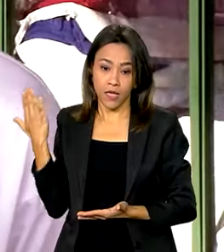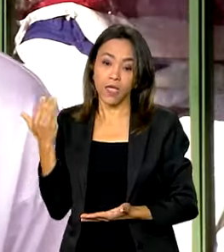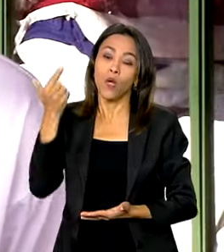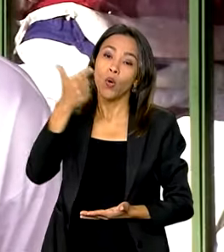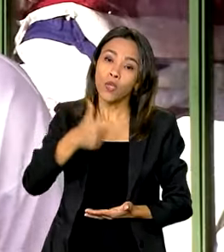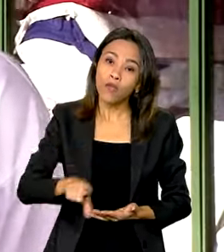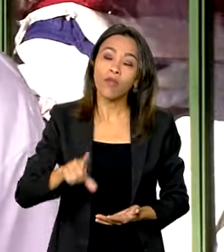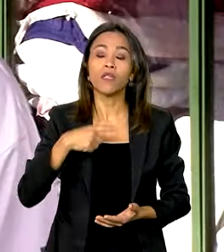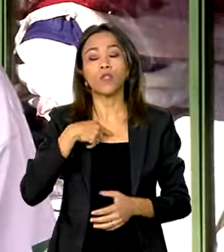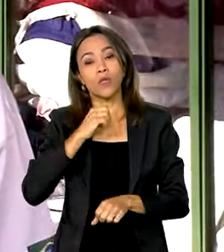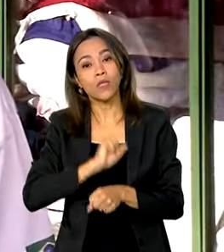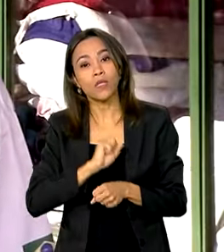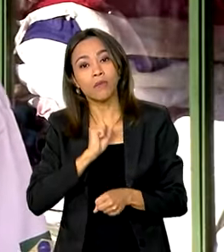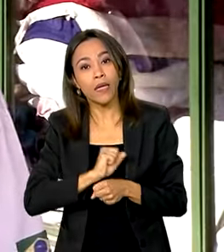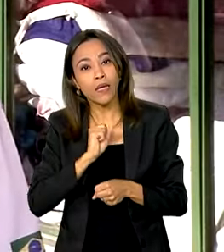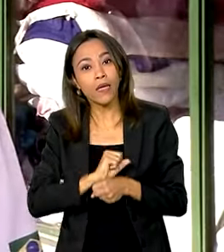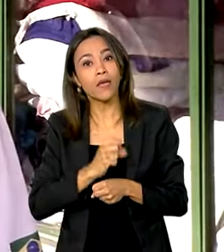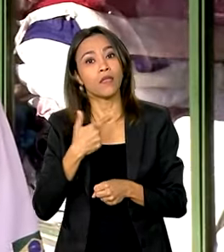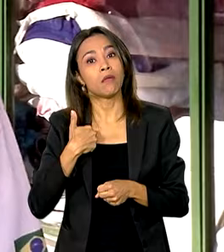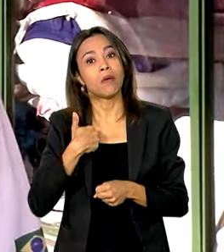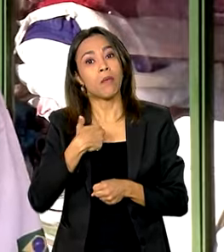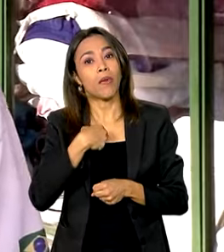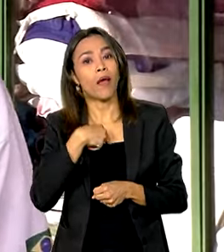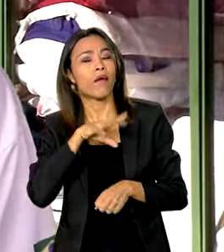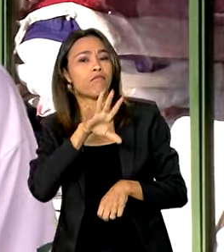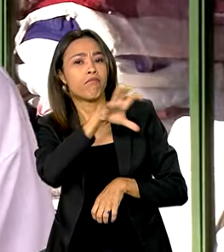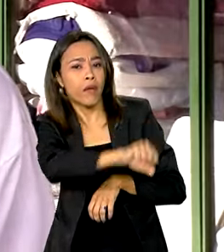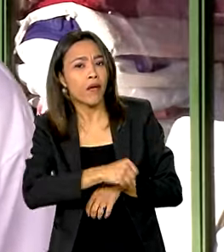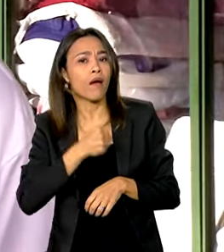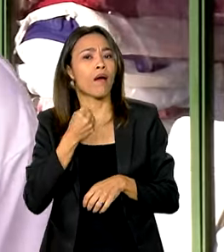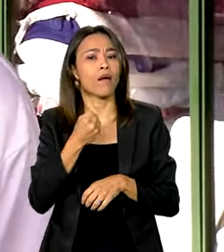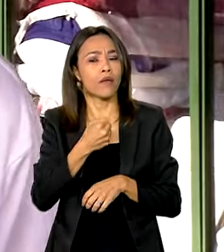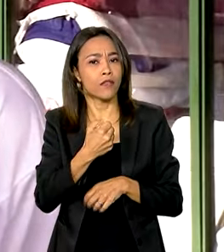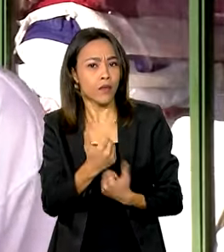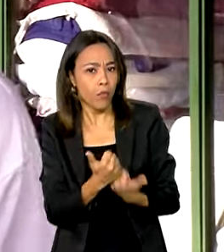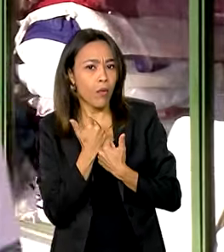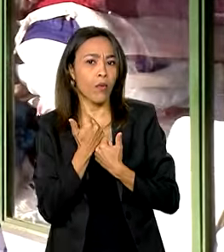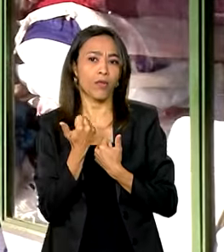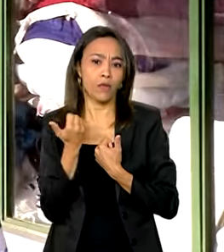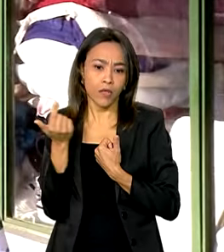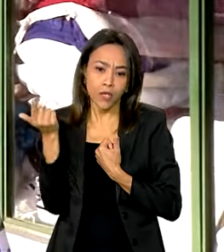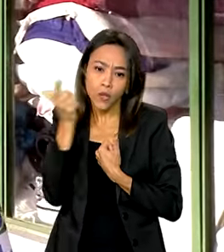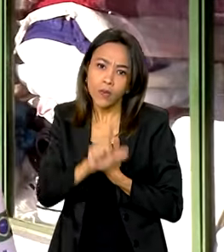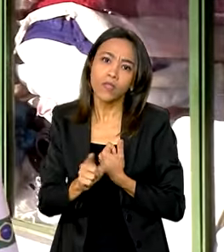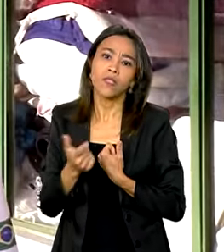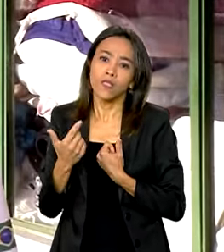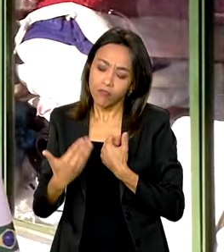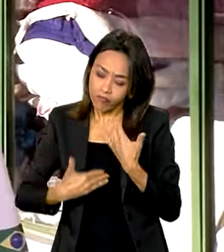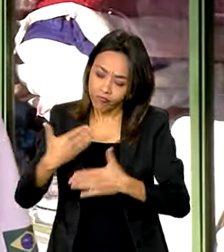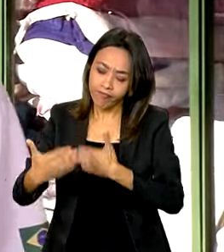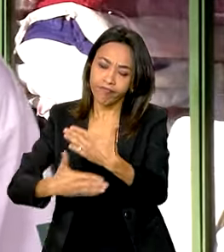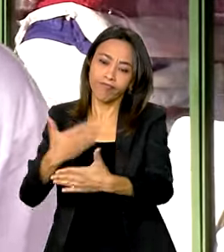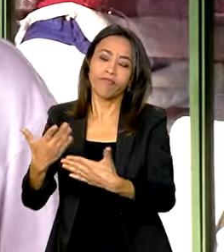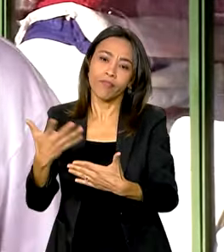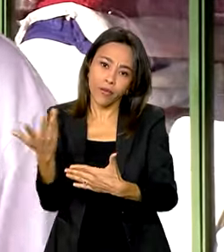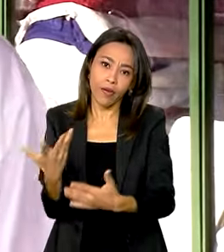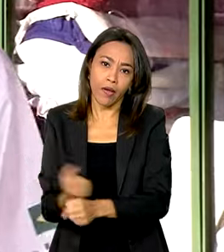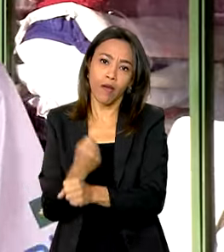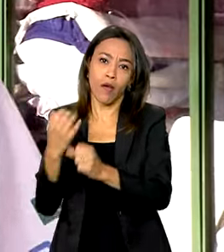uma oportunidade de pegar esse auxílio de construção e montar uma casa de novo. De início, eu prefiro alugar uma casa.